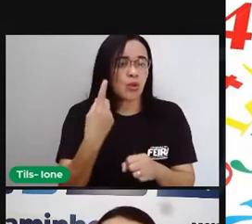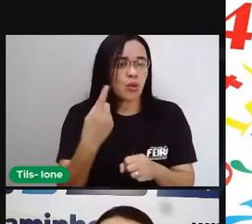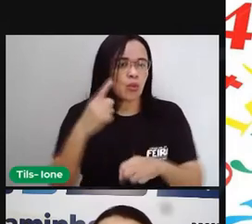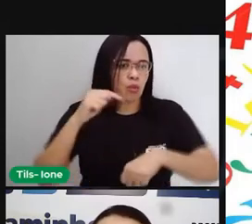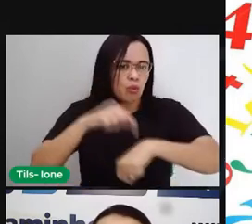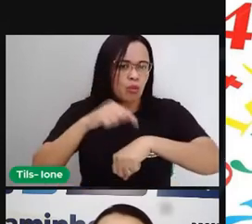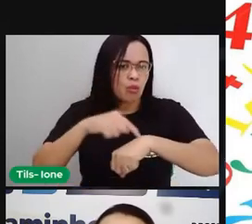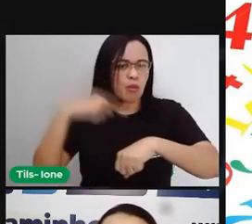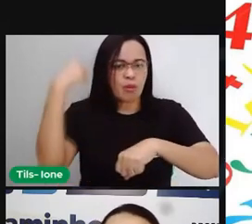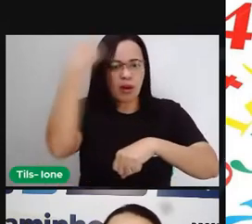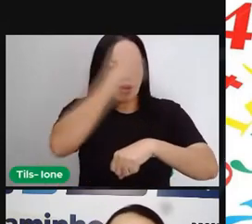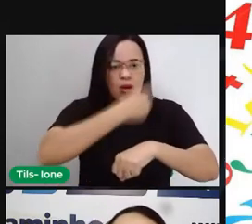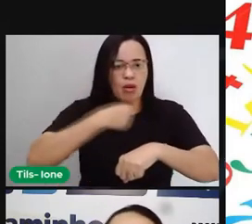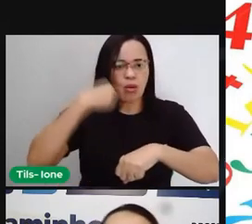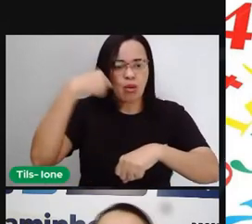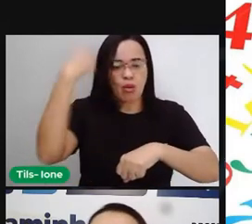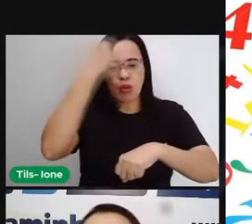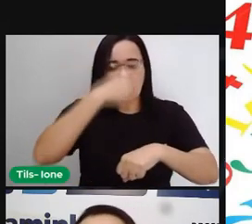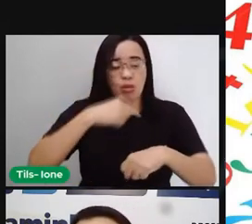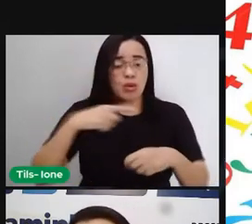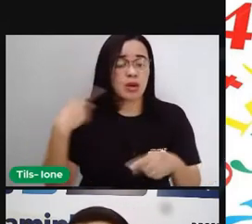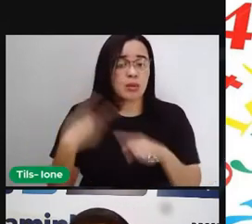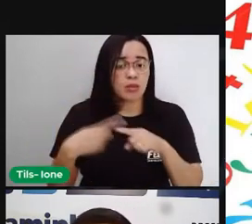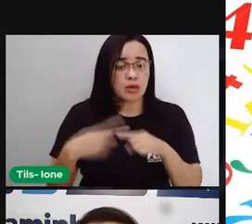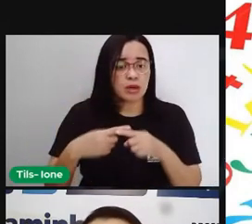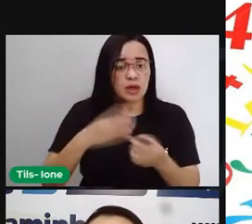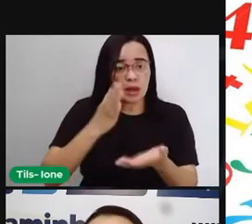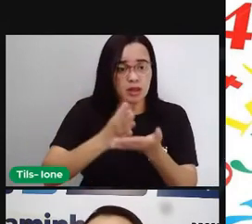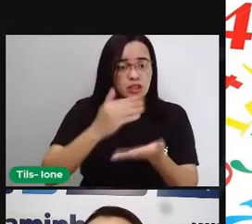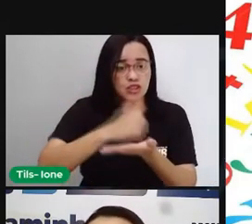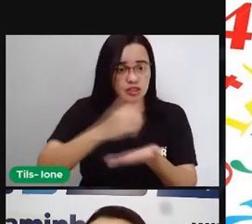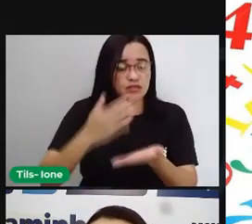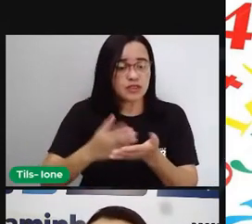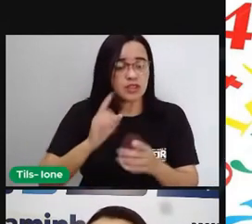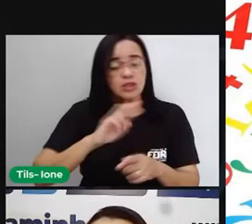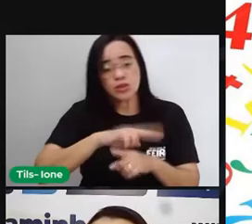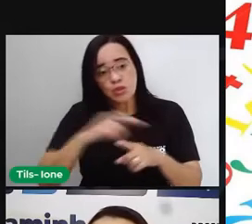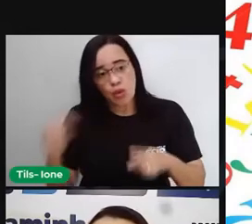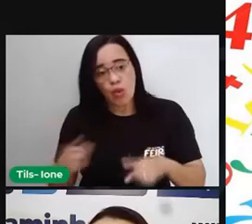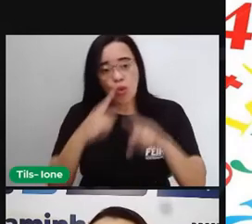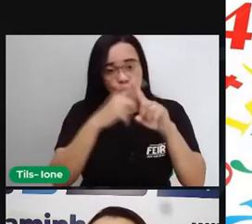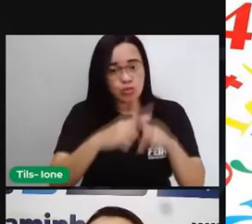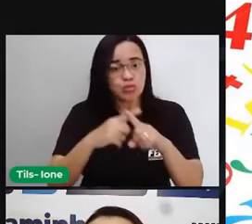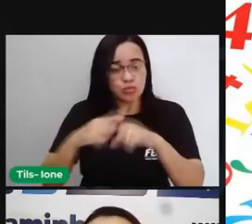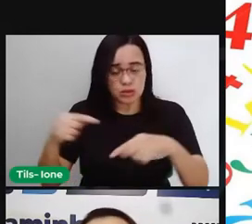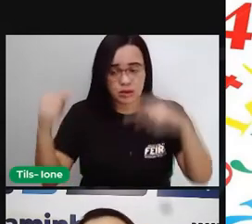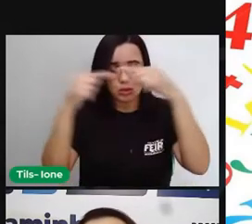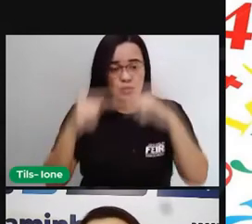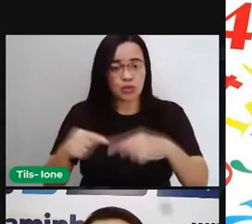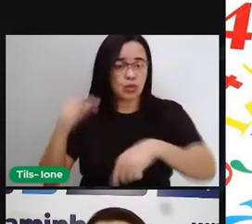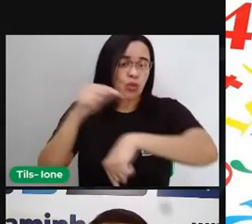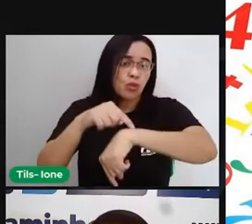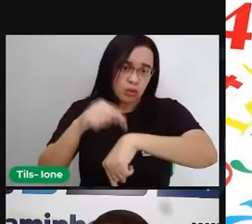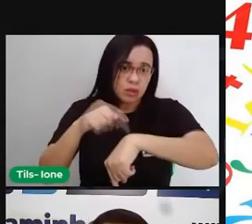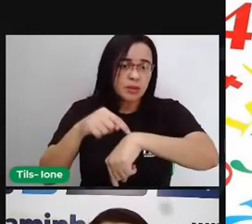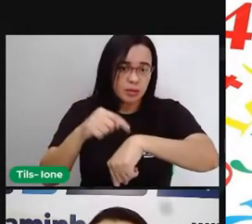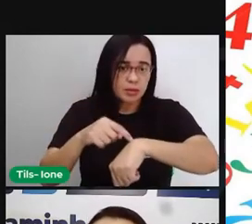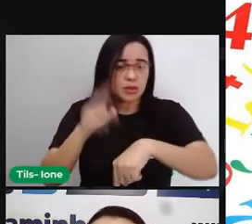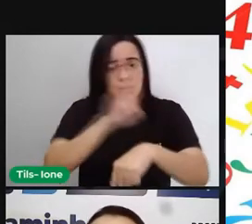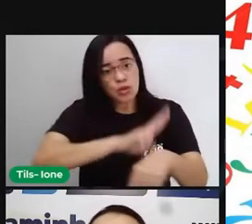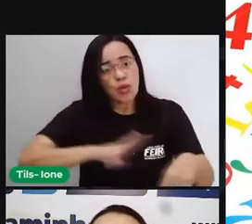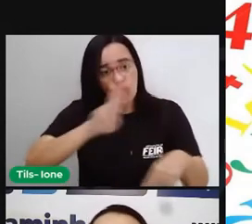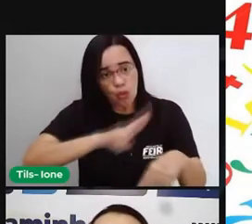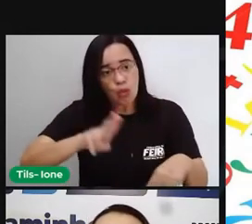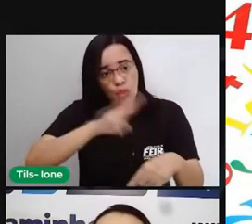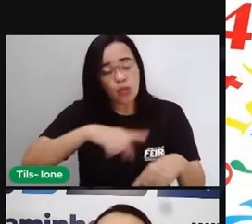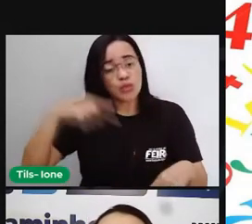medidas aí que vão se dividindo ou se multiplicando, né? Formando aí o tempo que normalmente a gente usa no nosso dia